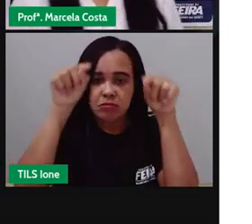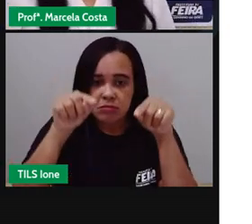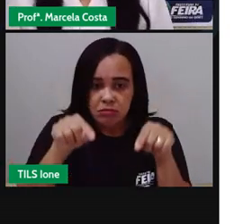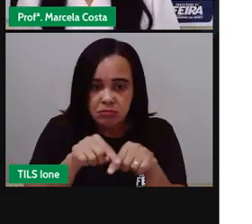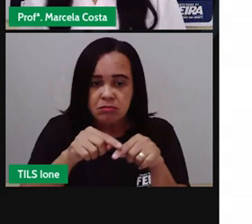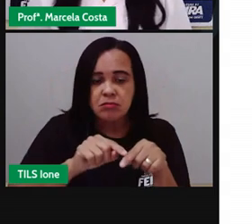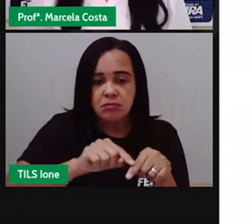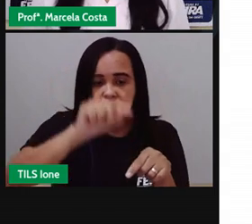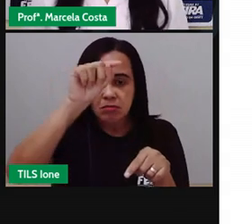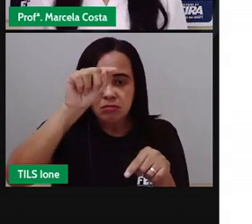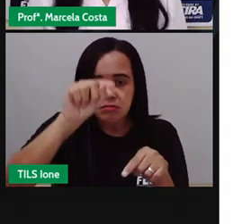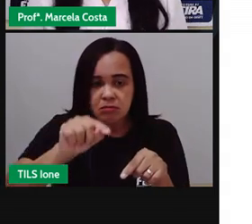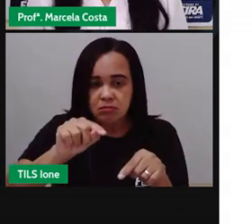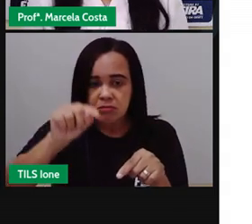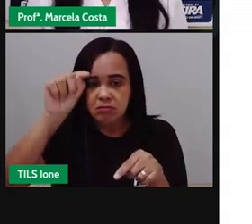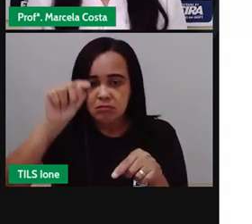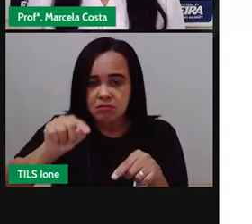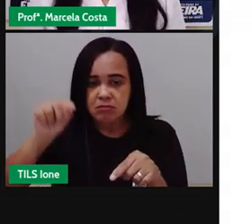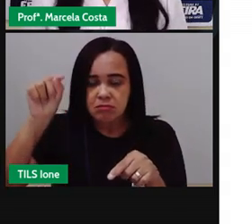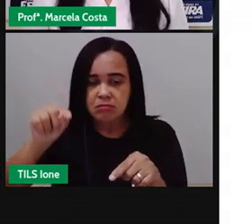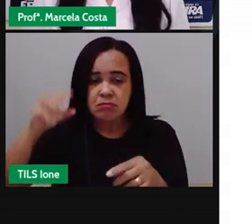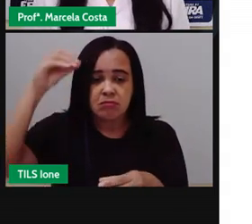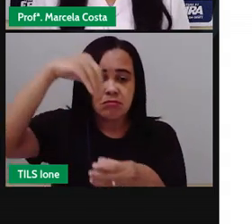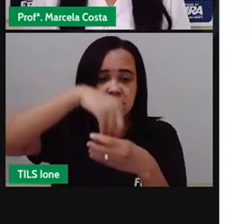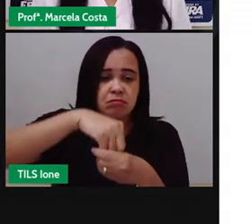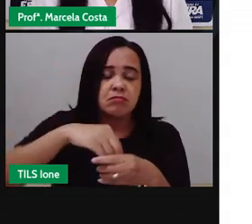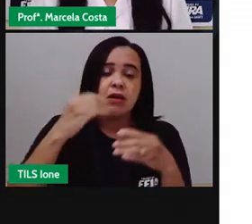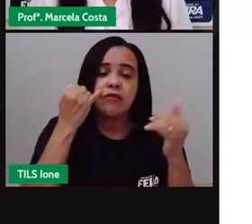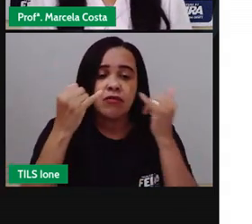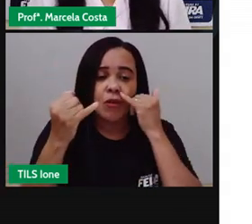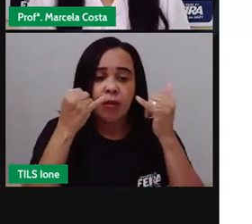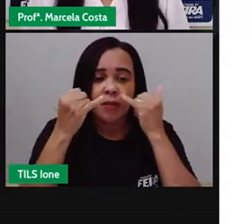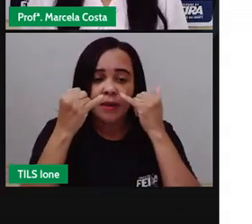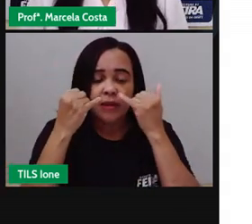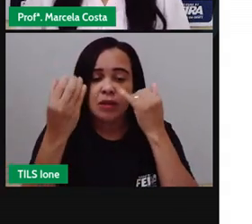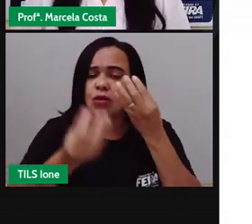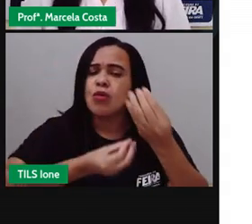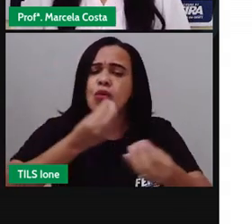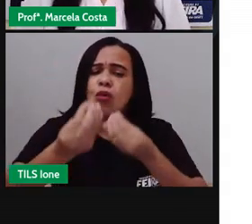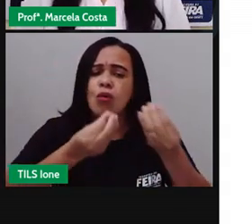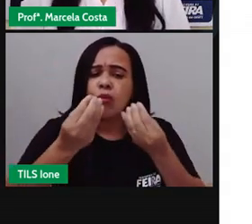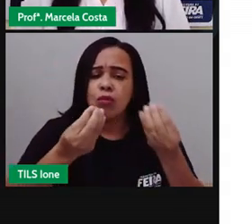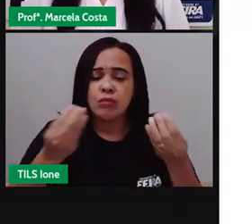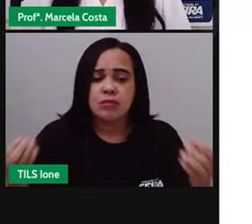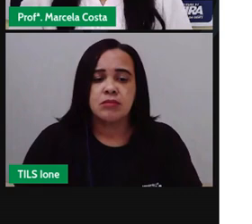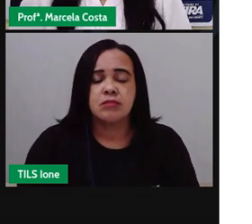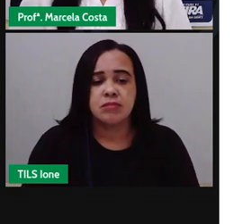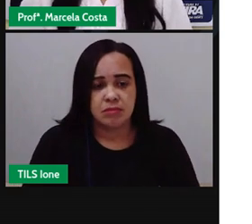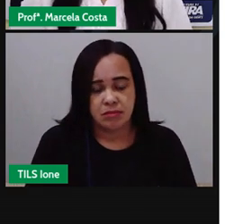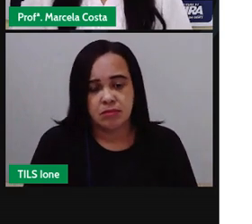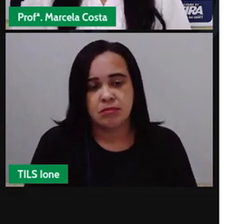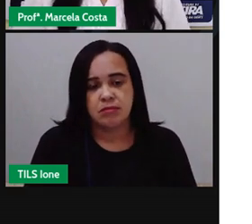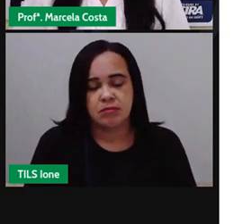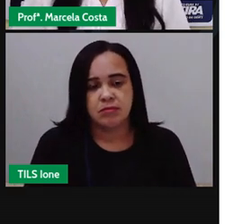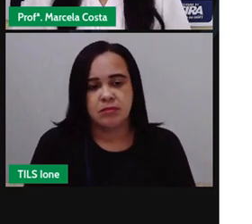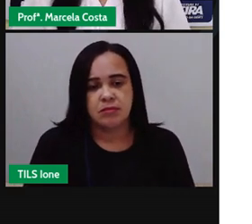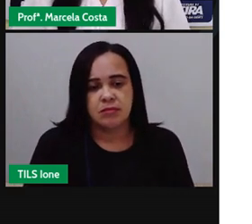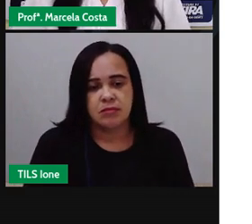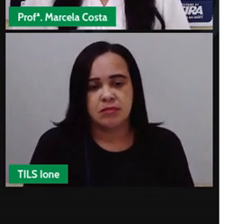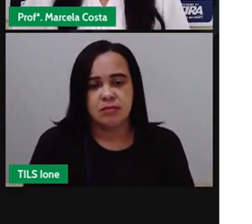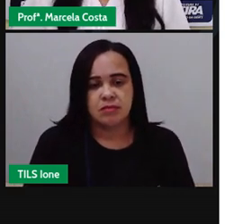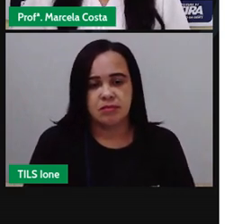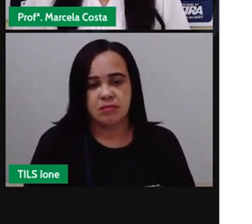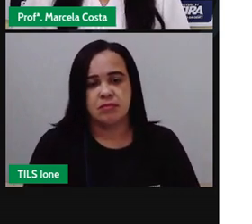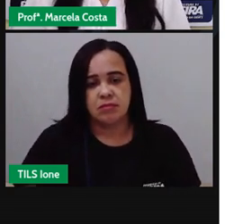identificar alguma informação para coletar um dado. então por meio do